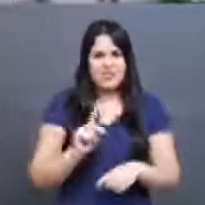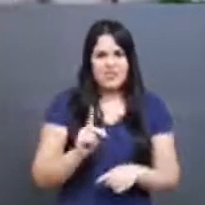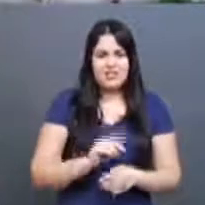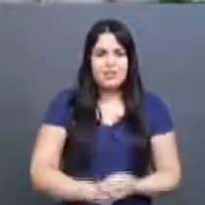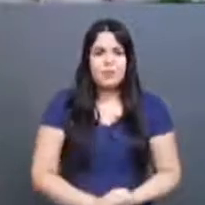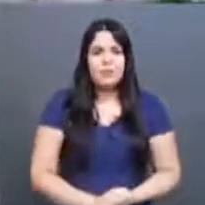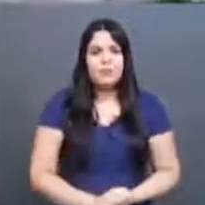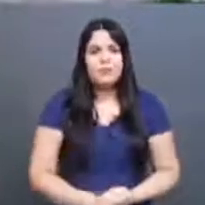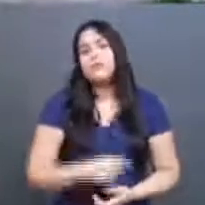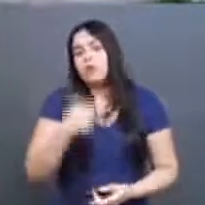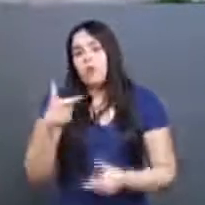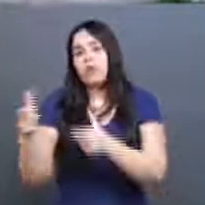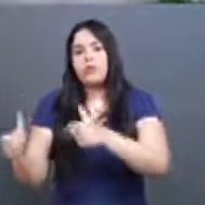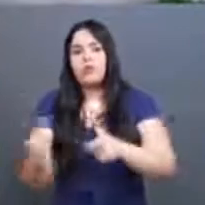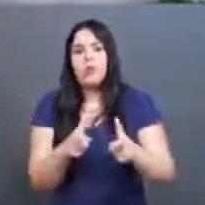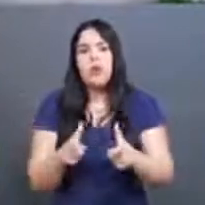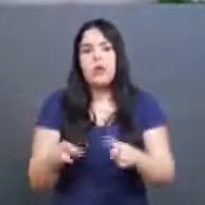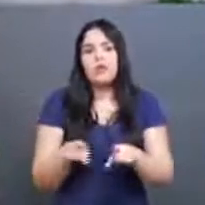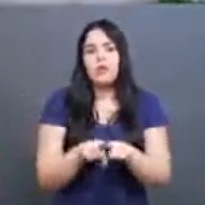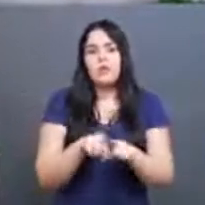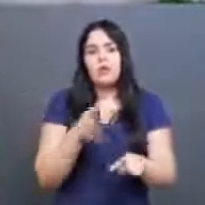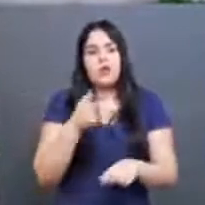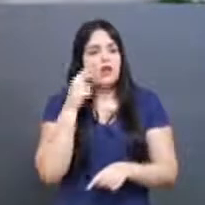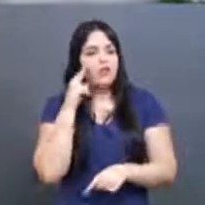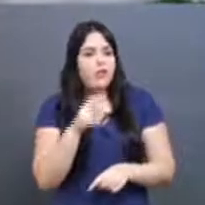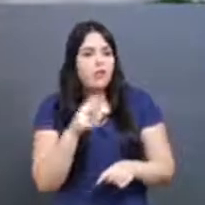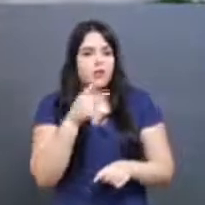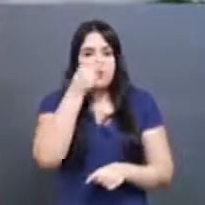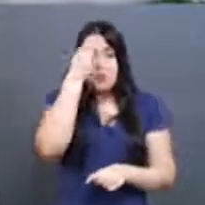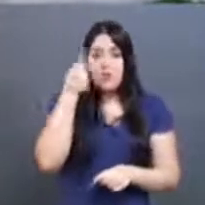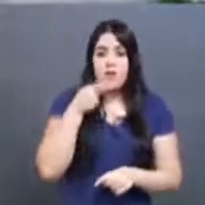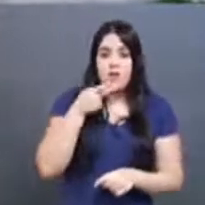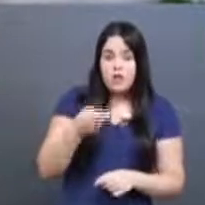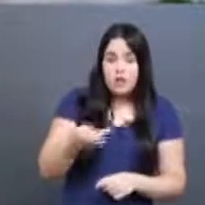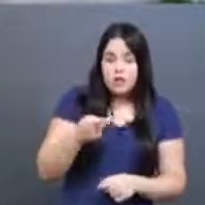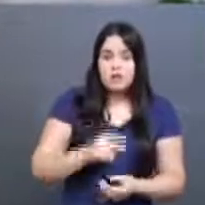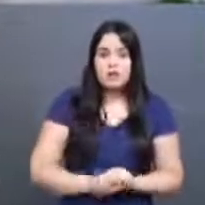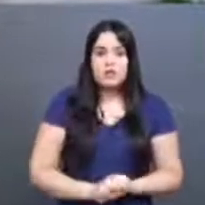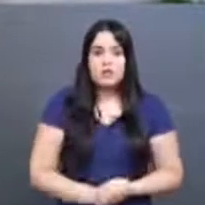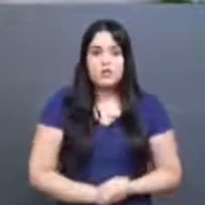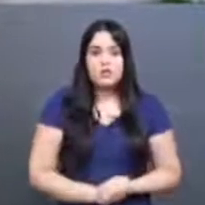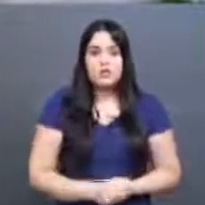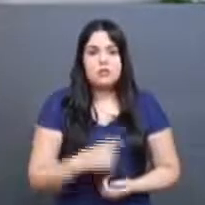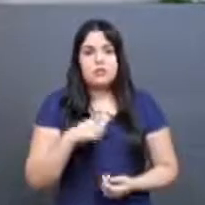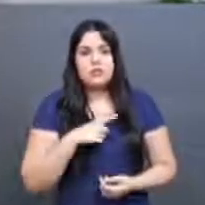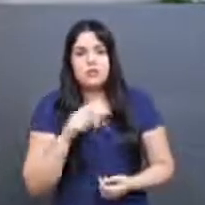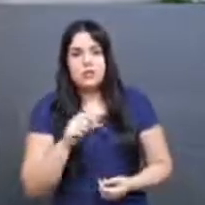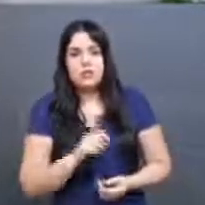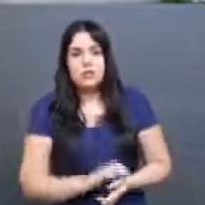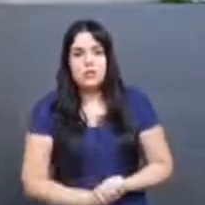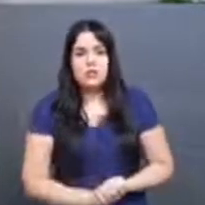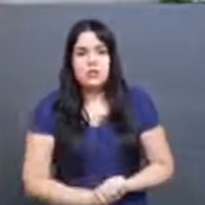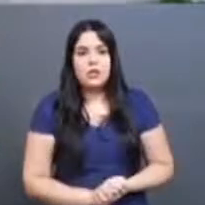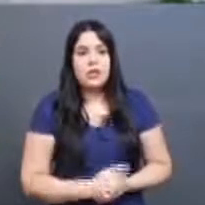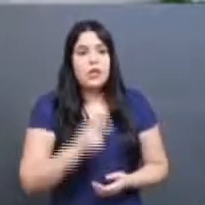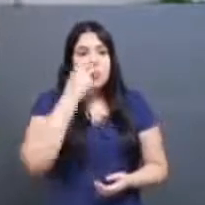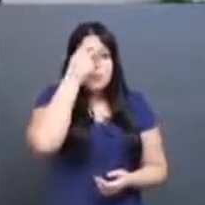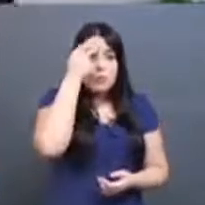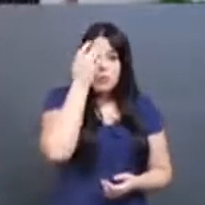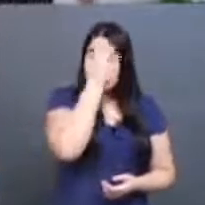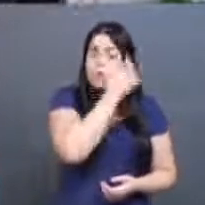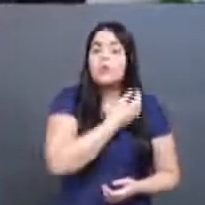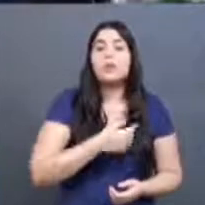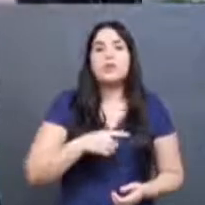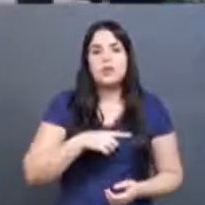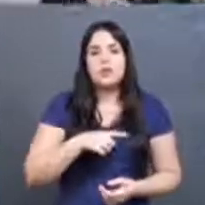Em outras situações também, já havia algumas pessoas relatando, né? Aí vem a questão de a pessoa ter uma orientação, a pessoa